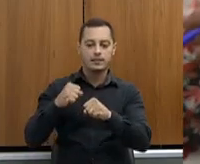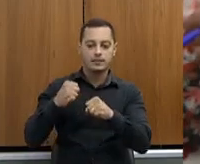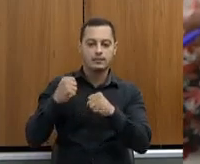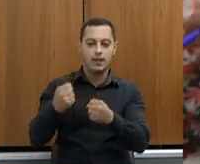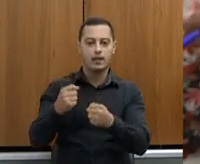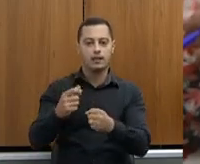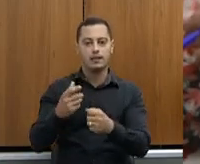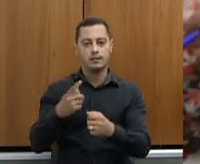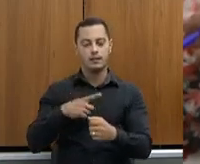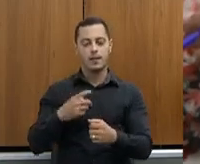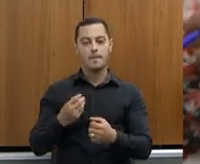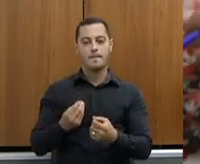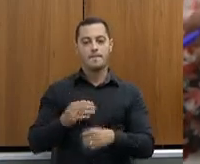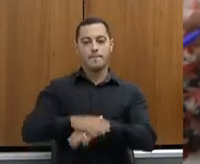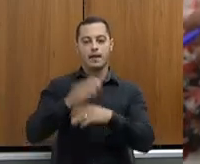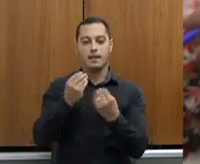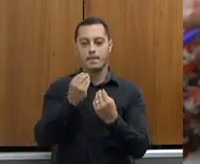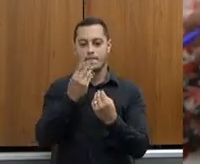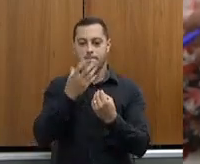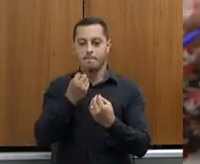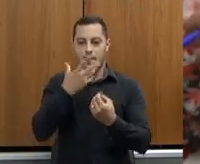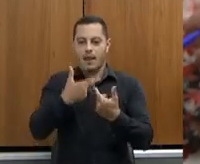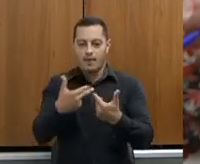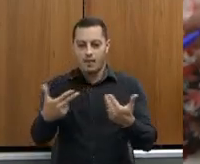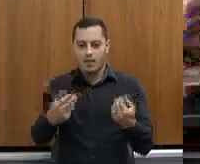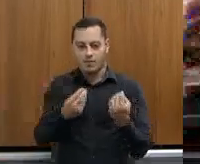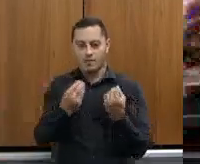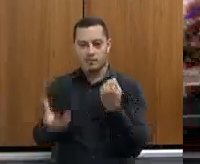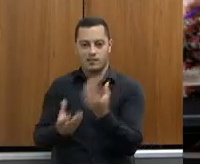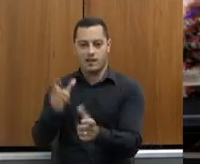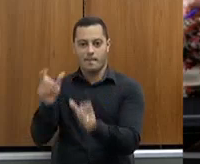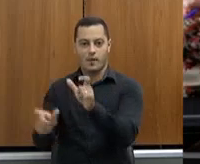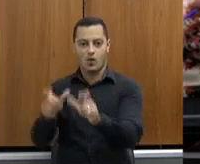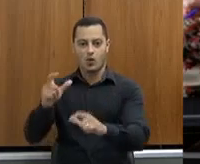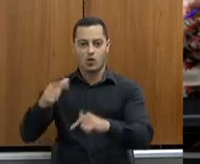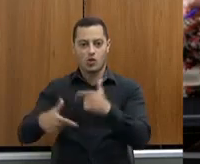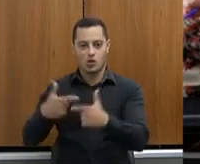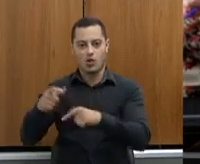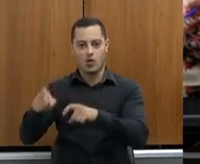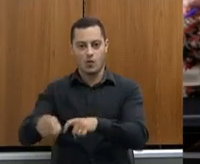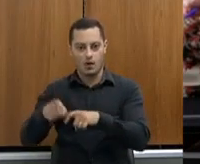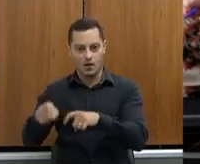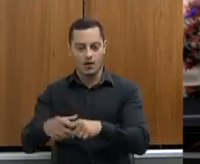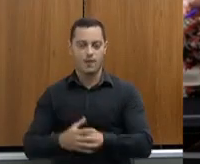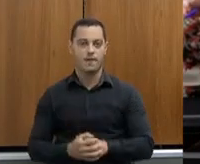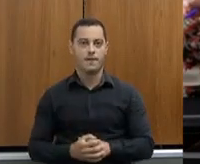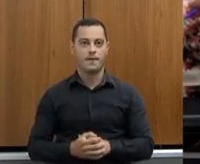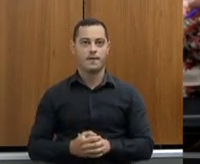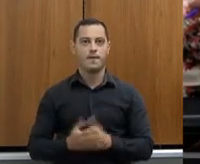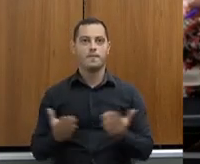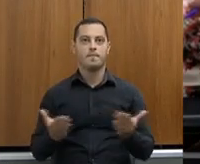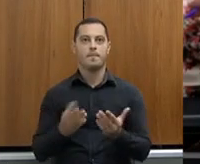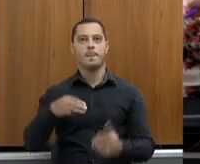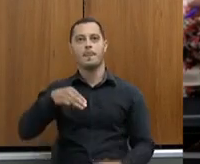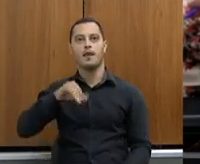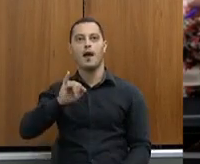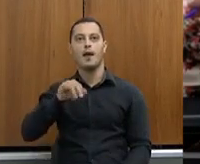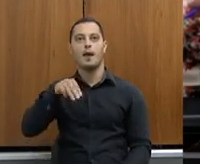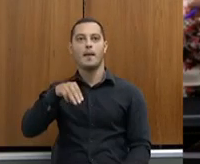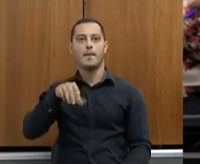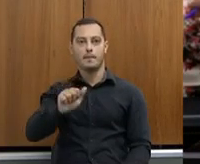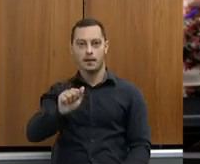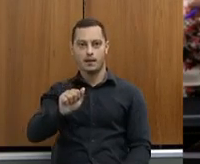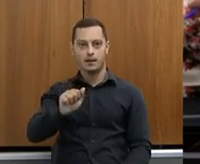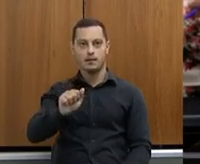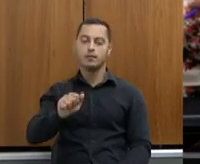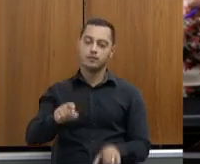produtores rurais. Pode passar? Realização. Agora o IMA, o nosso IMA. Nosso IMA, nós temos